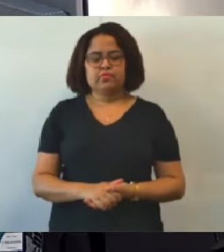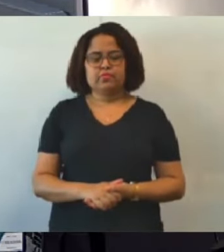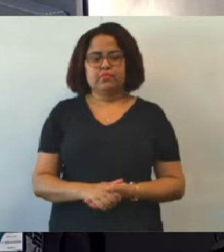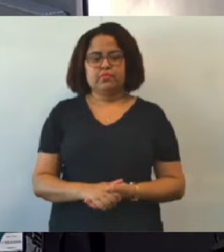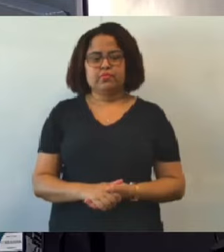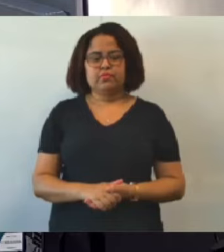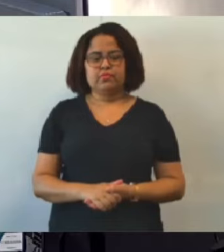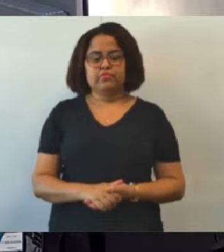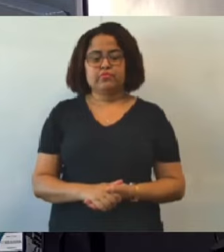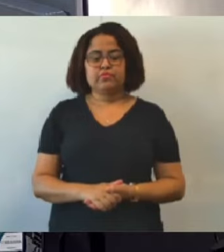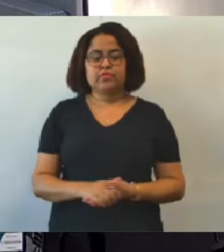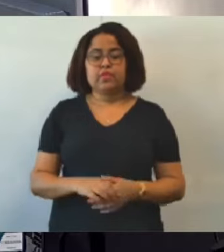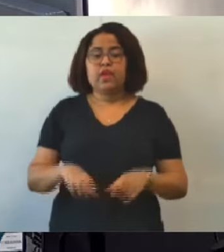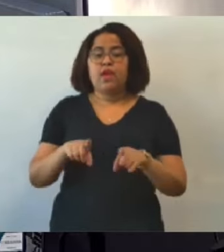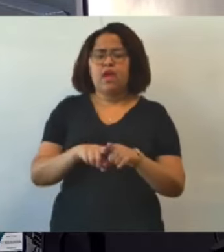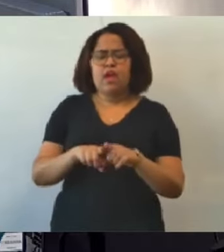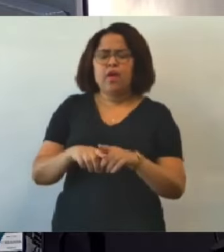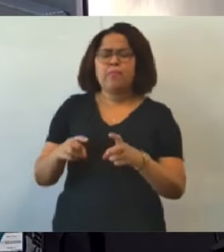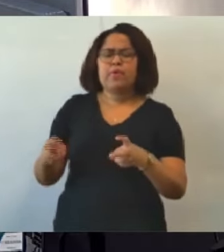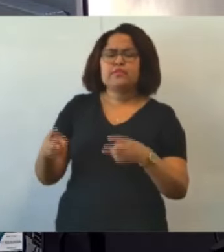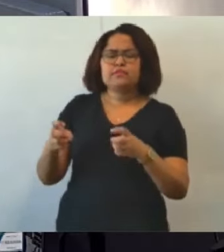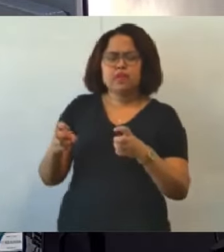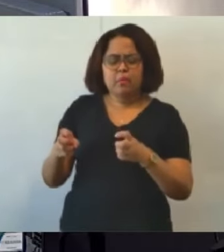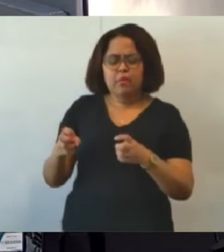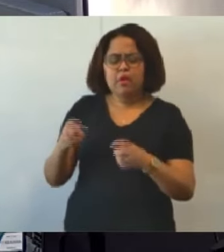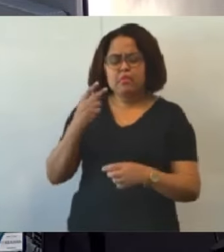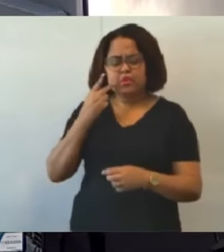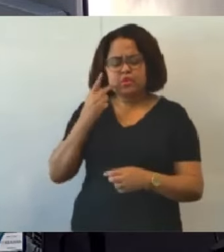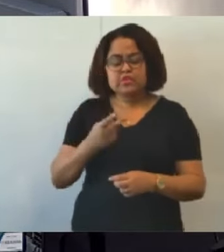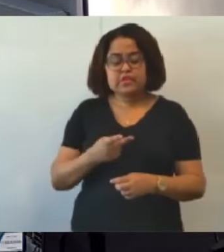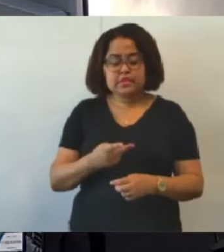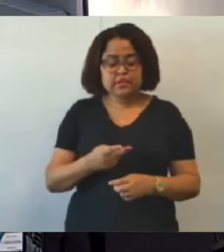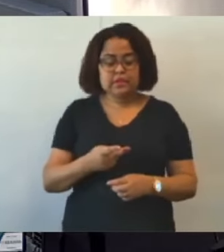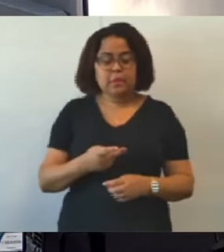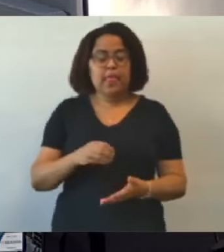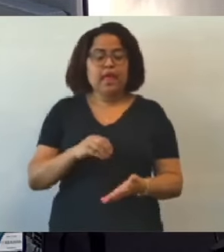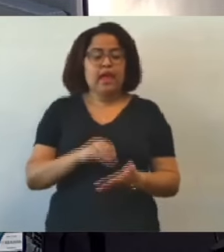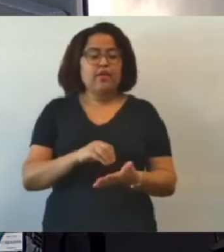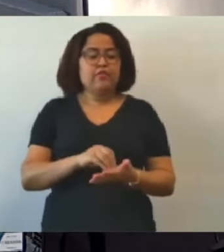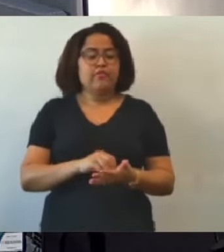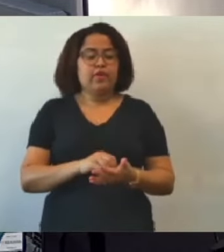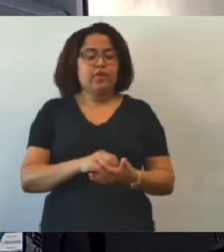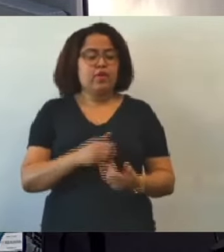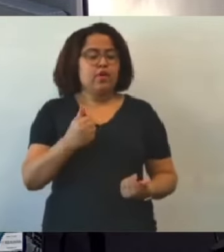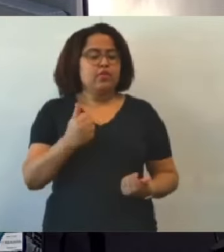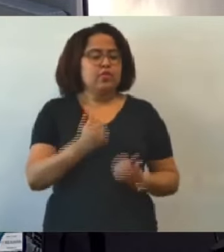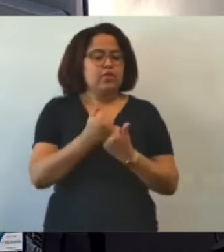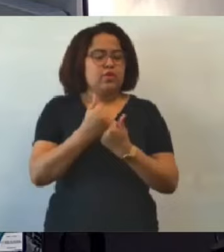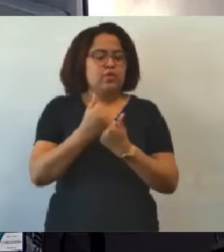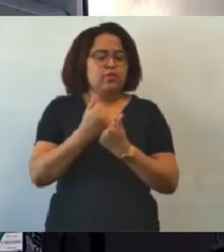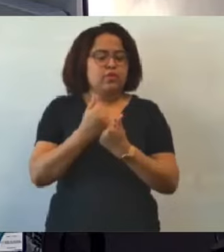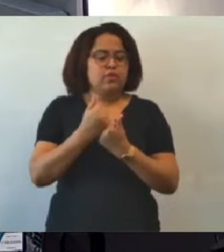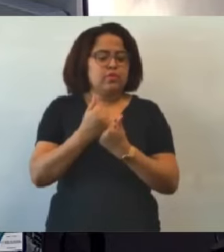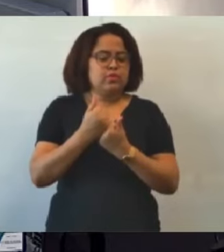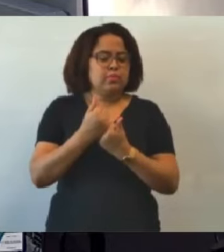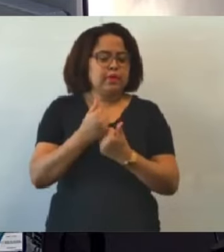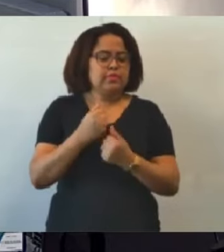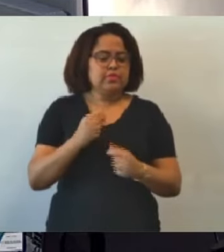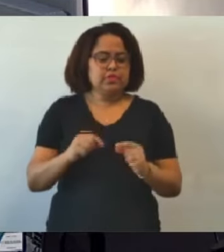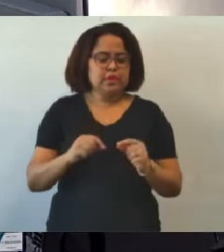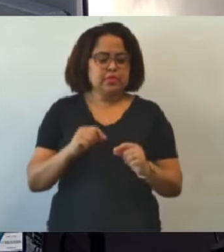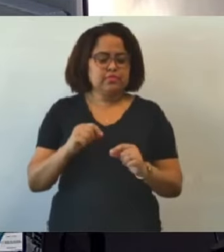Também nós identificamos, durante as nossas visitas, a falta de suporte administrativo adequado, uma